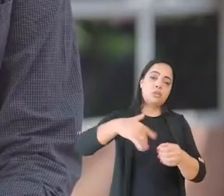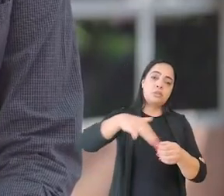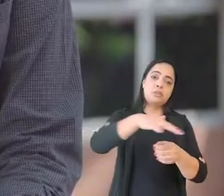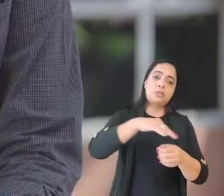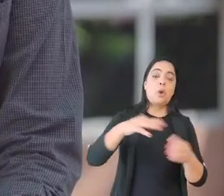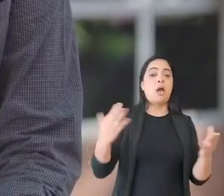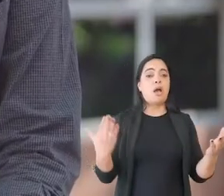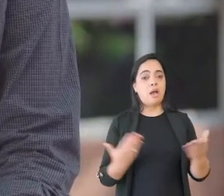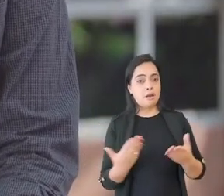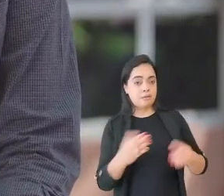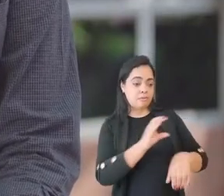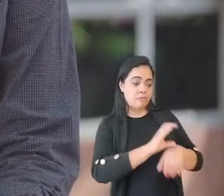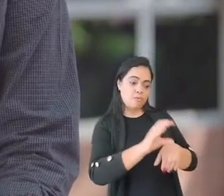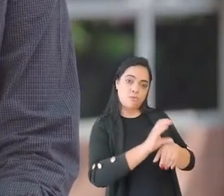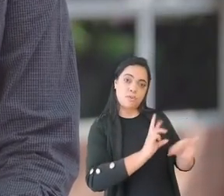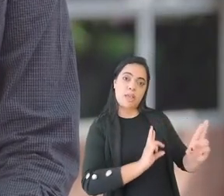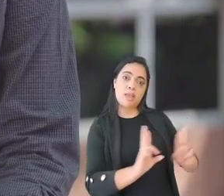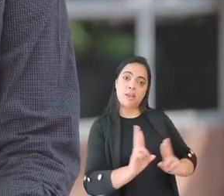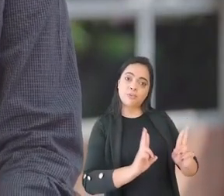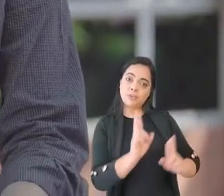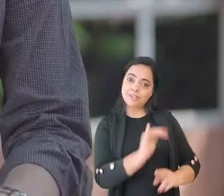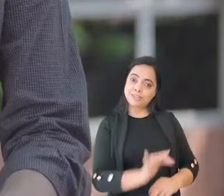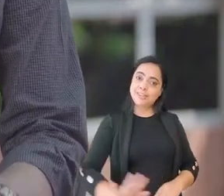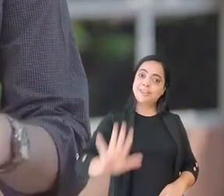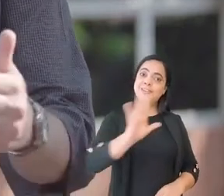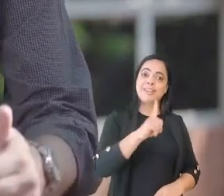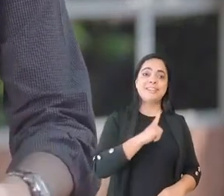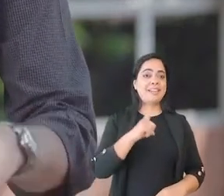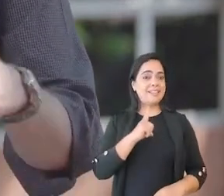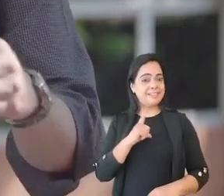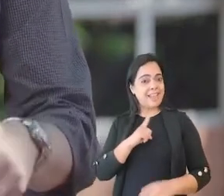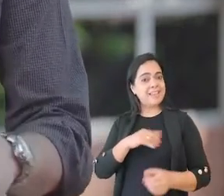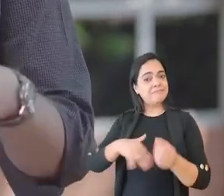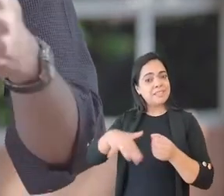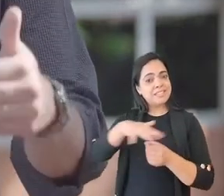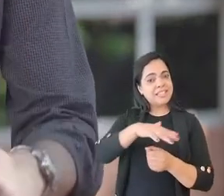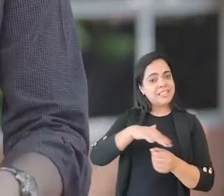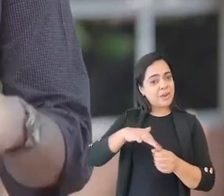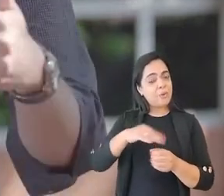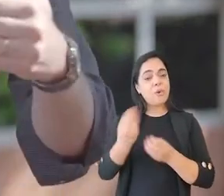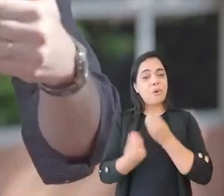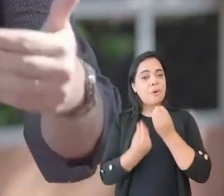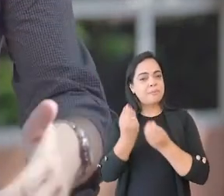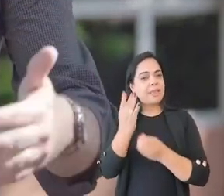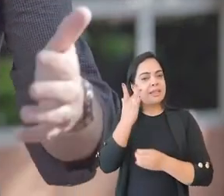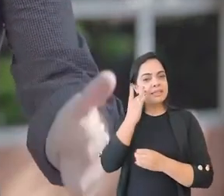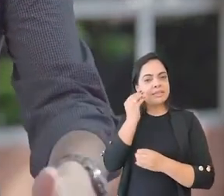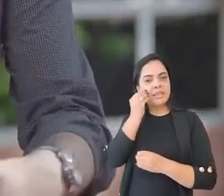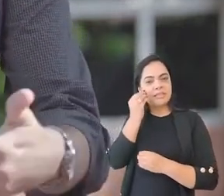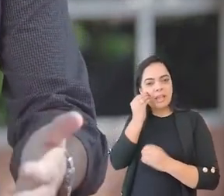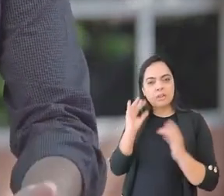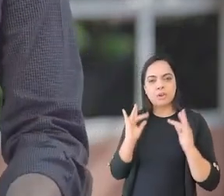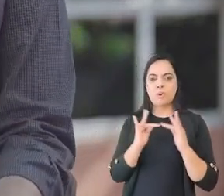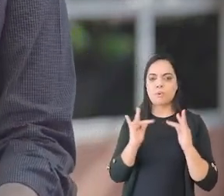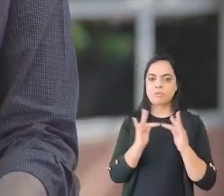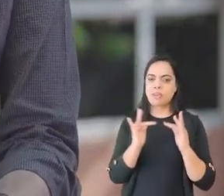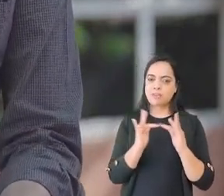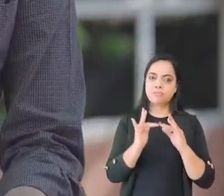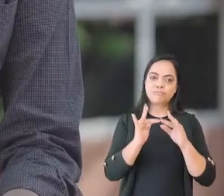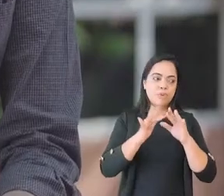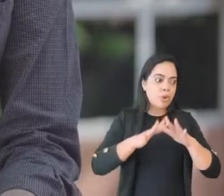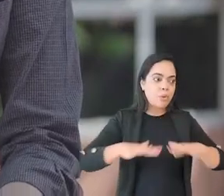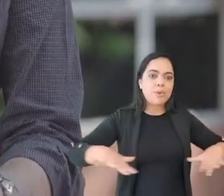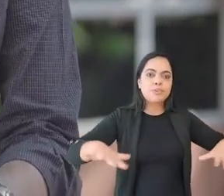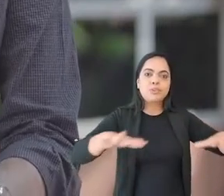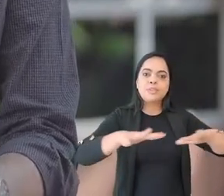atividades de extensão do curso de Relações Internacionais, que os estudantes busquem o contato mais longo e aprofundado com a